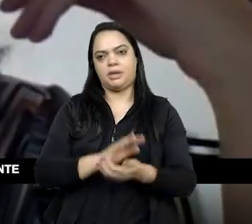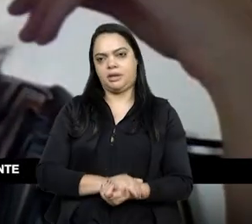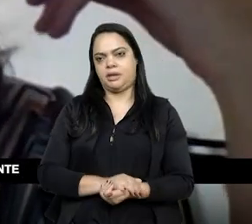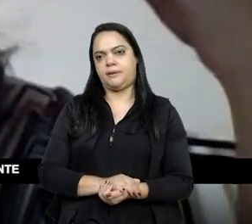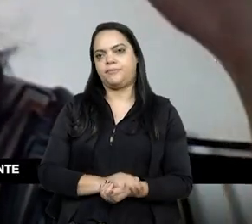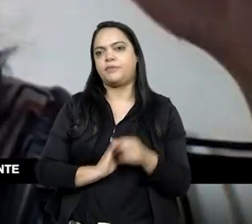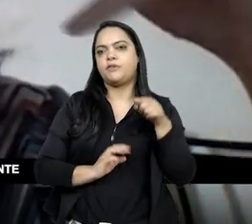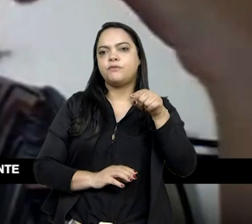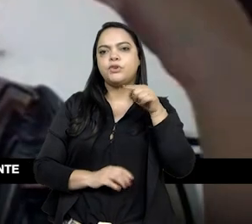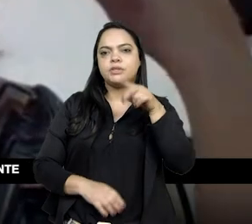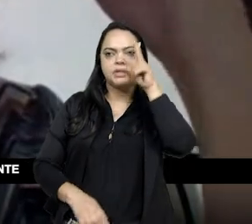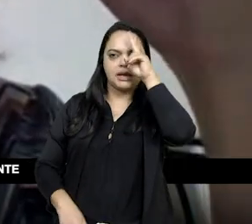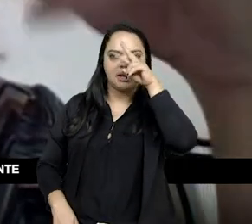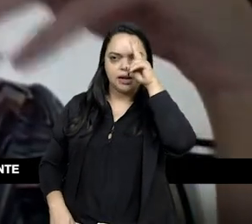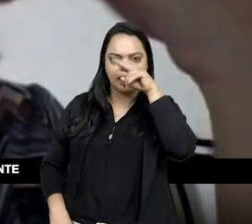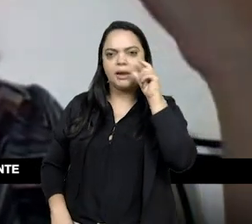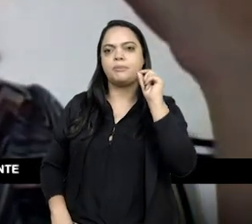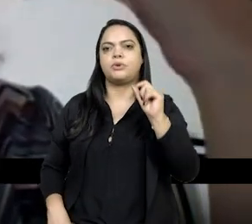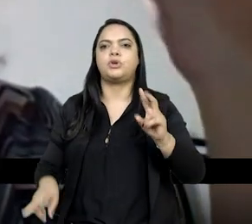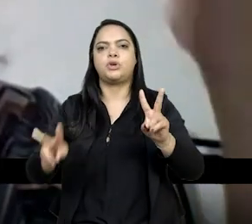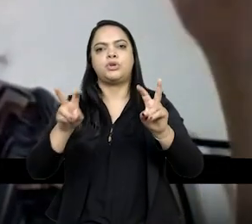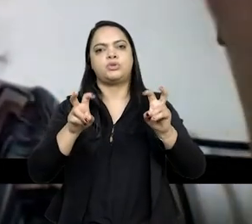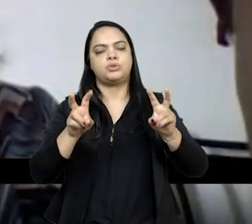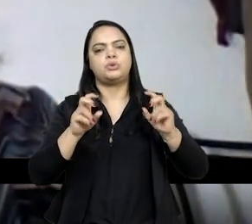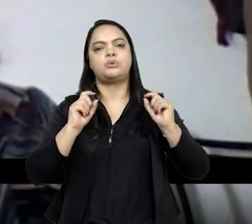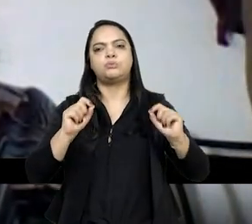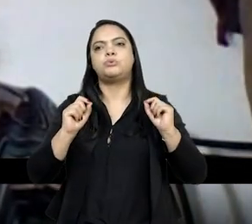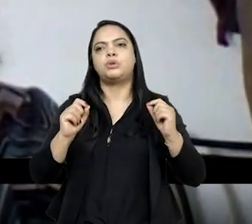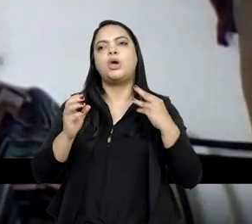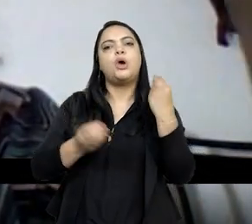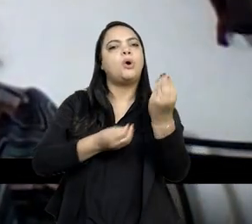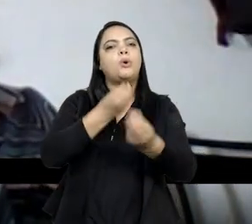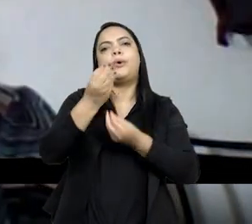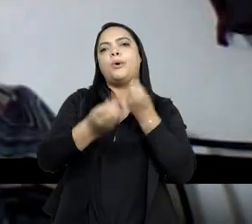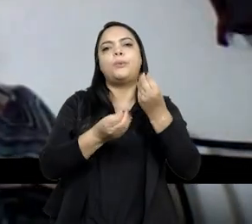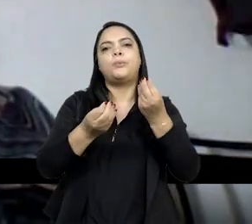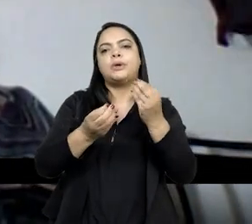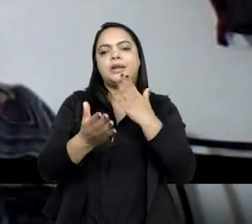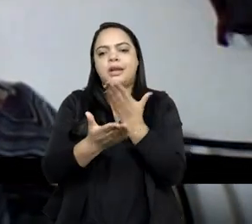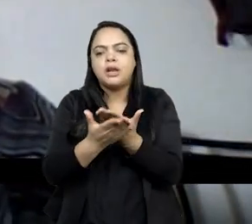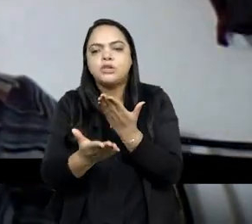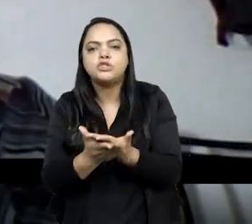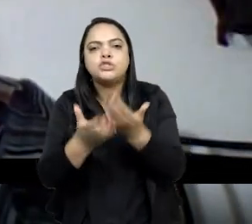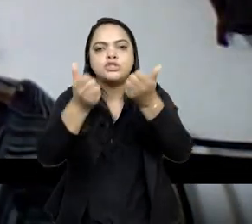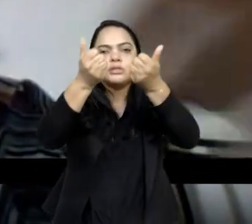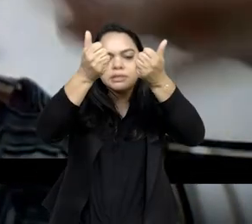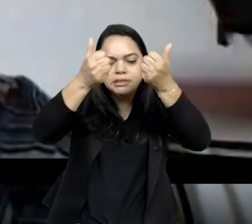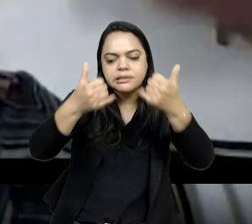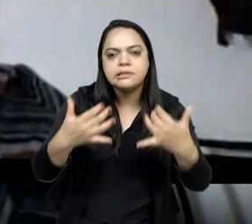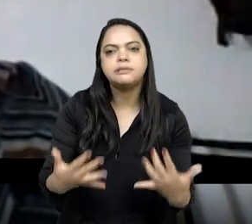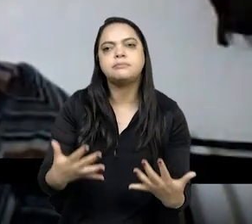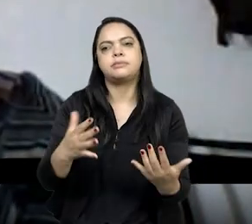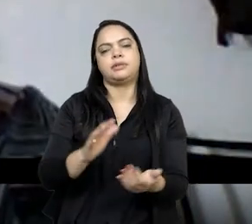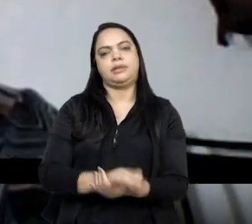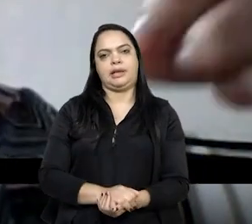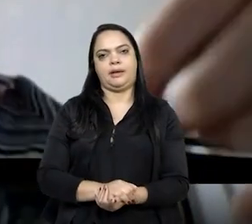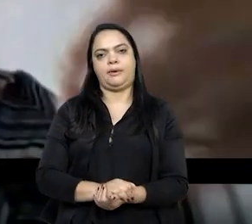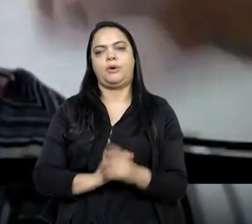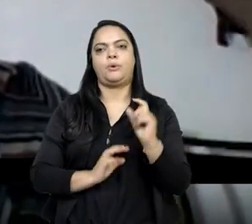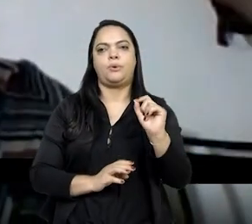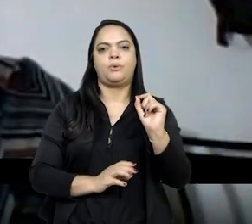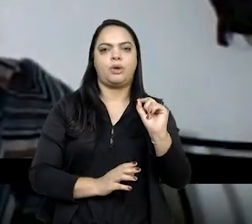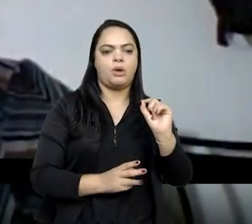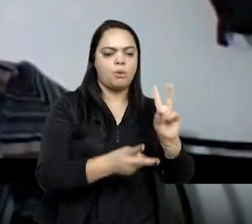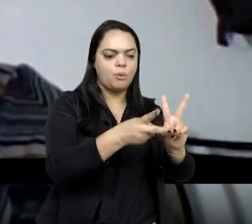lembra sobre as abordagens que a gente pode fazer na sala de aula trazendo a voz do indígena, né,